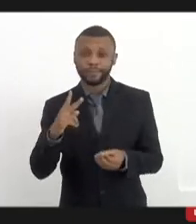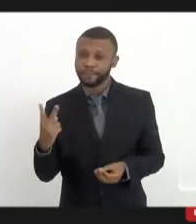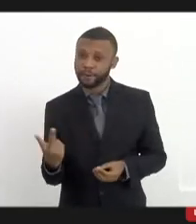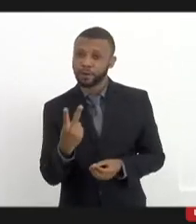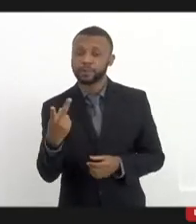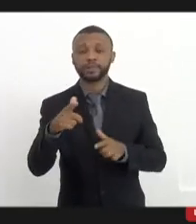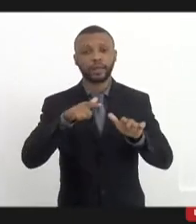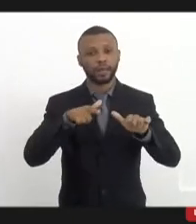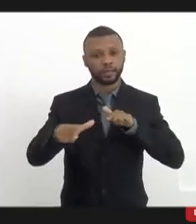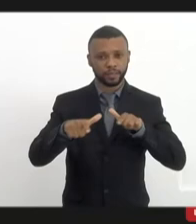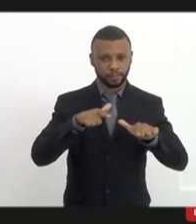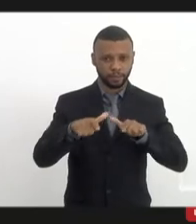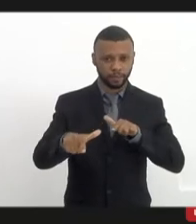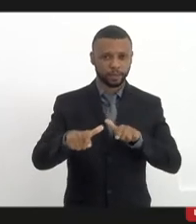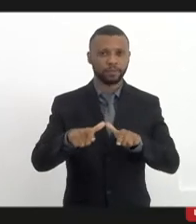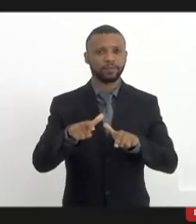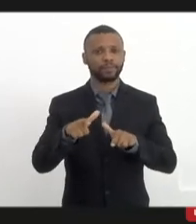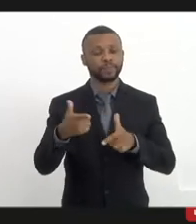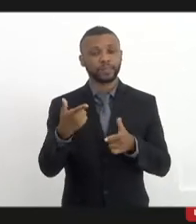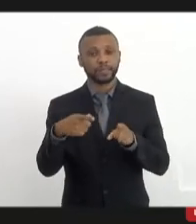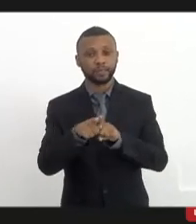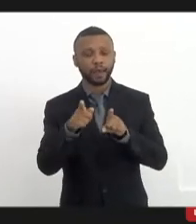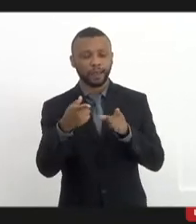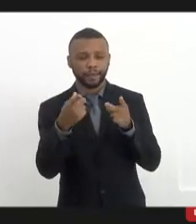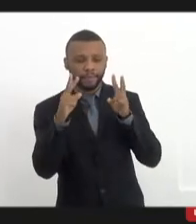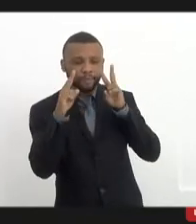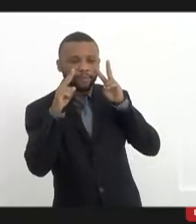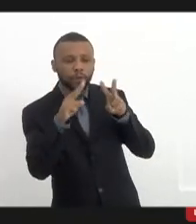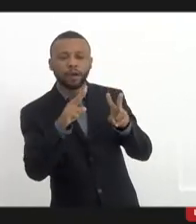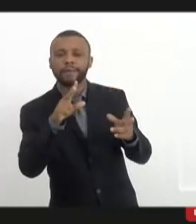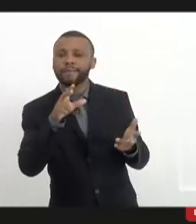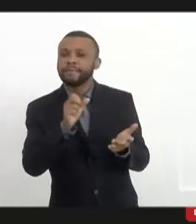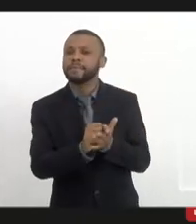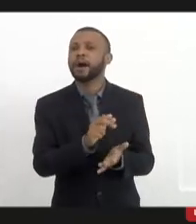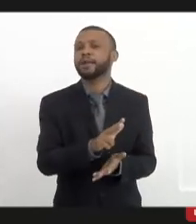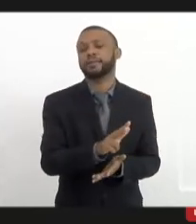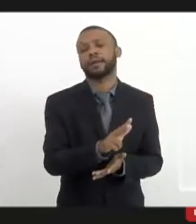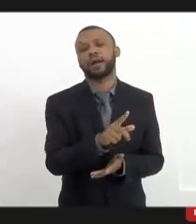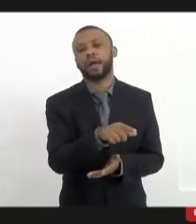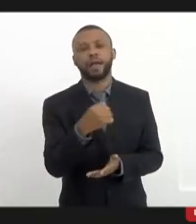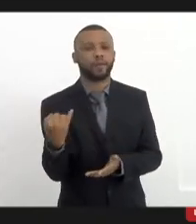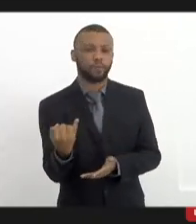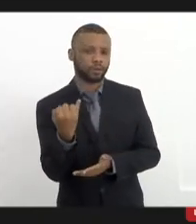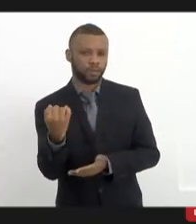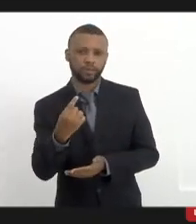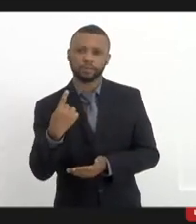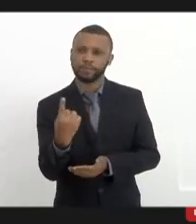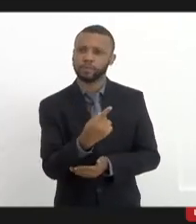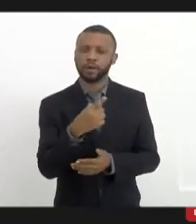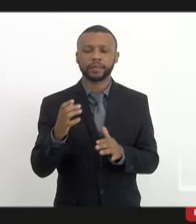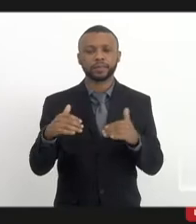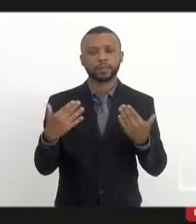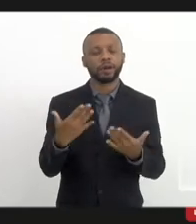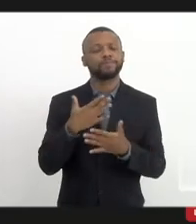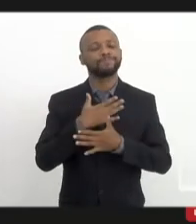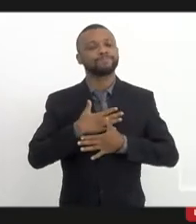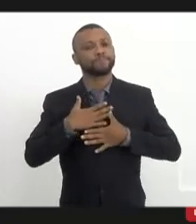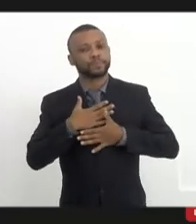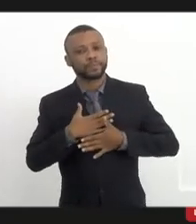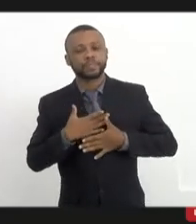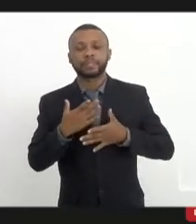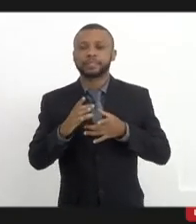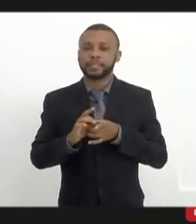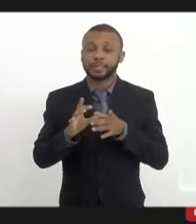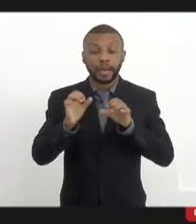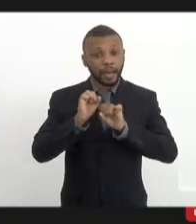trabalho e validar ele é muito importante para a gente. Então, eu gostaria muito de deixar isso